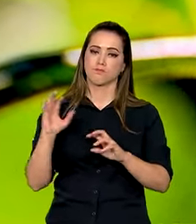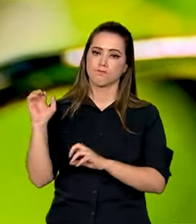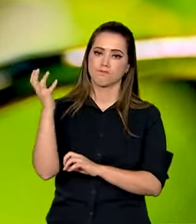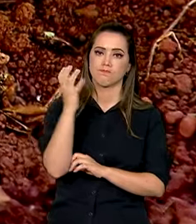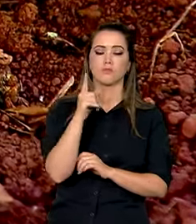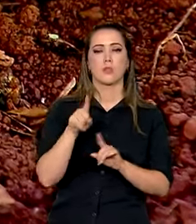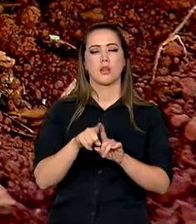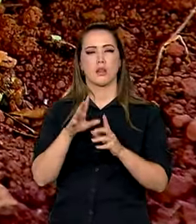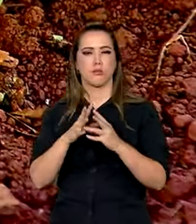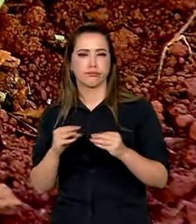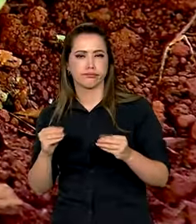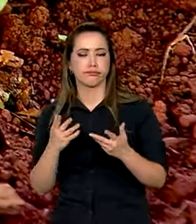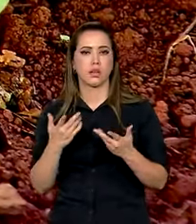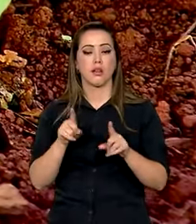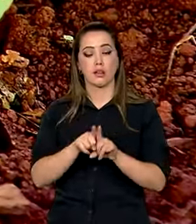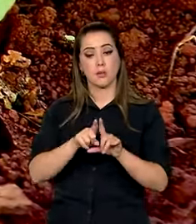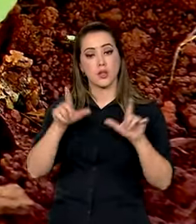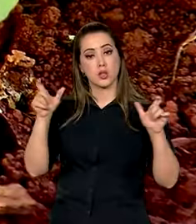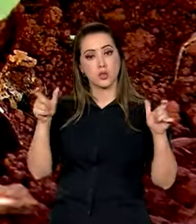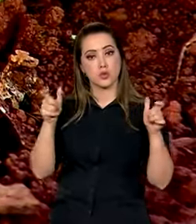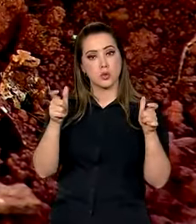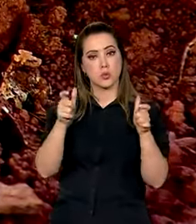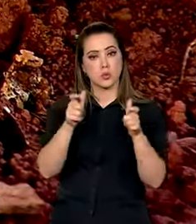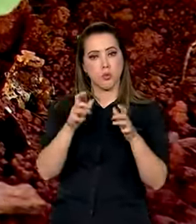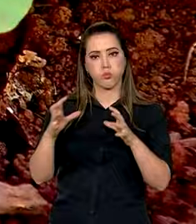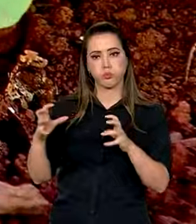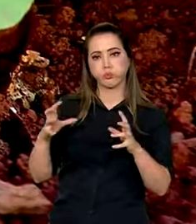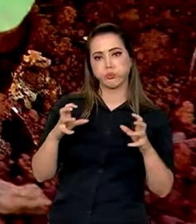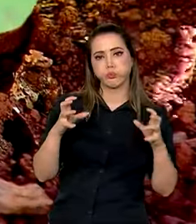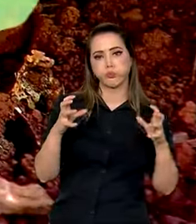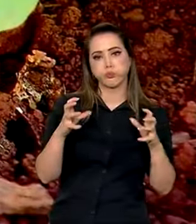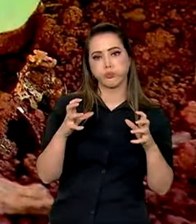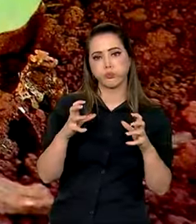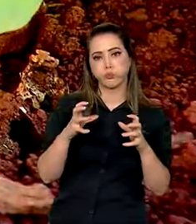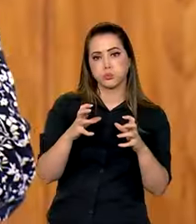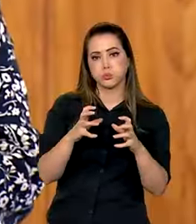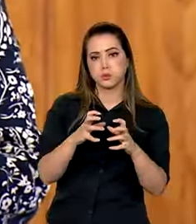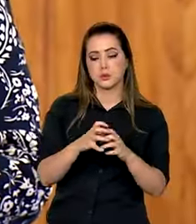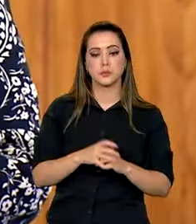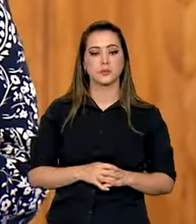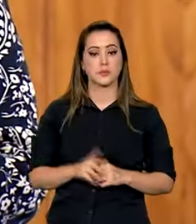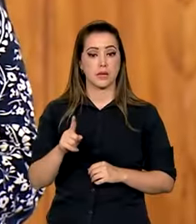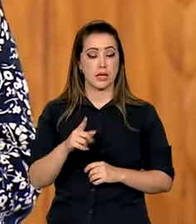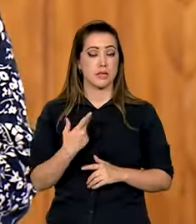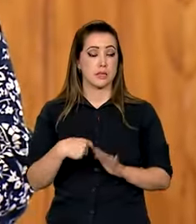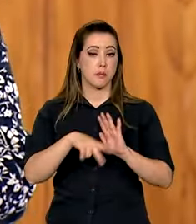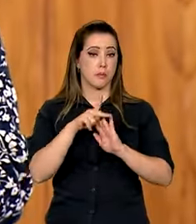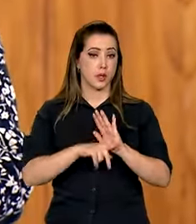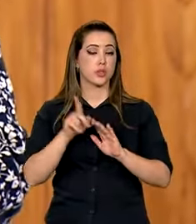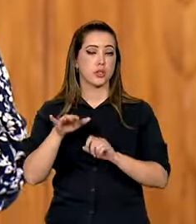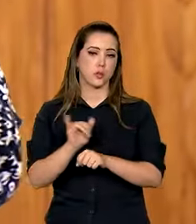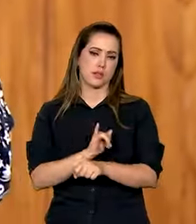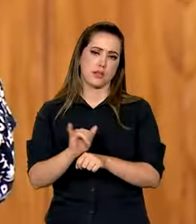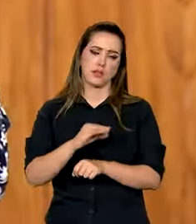degradados e promovam a redução das emissões de gases do efeito estufa. Esse projeto é estratégico